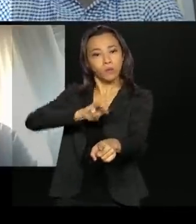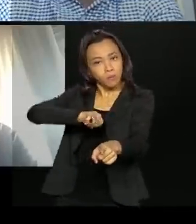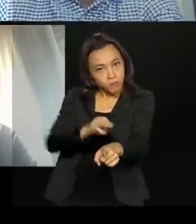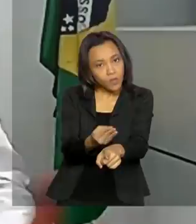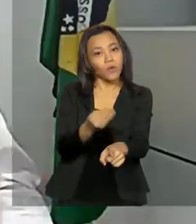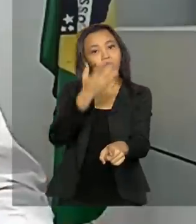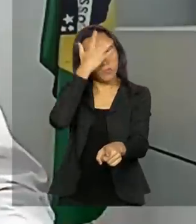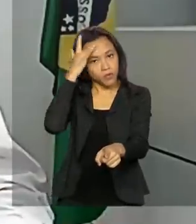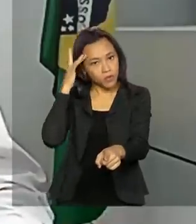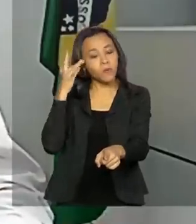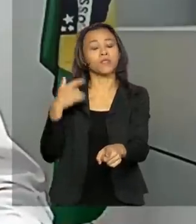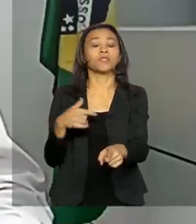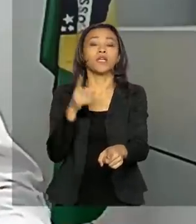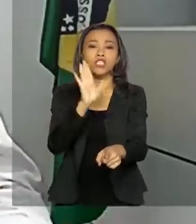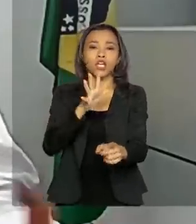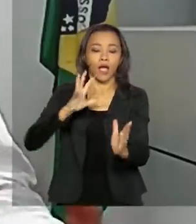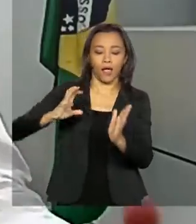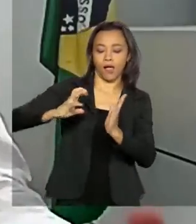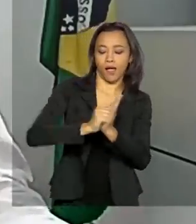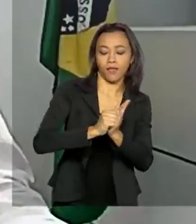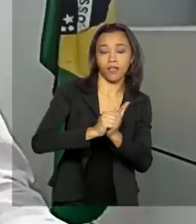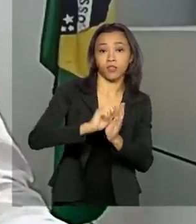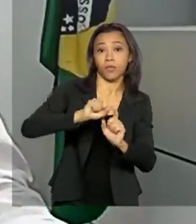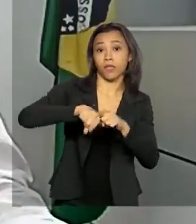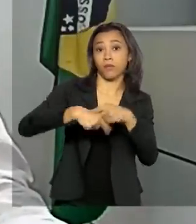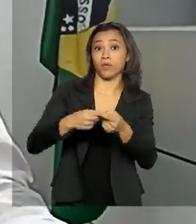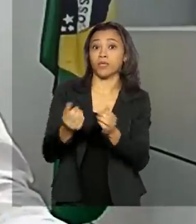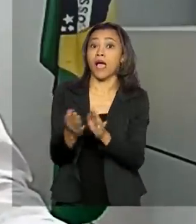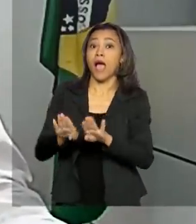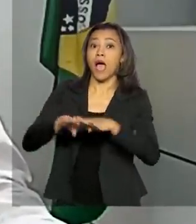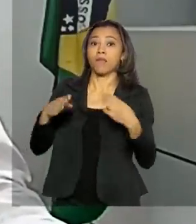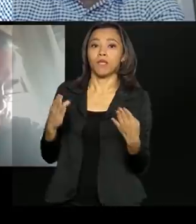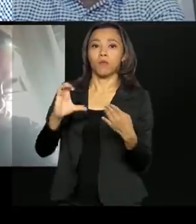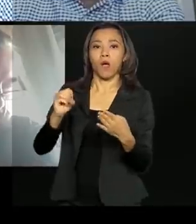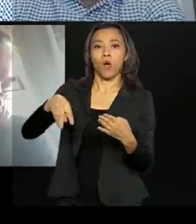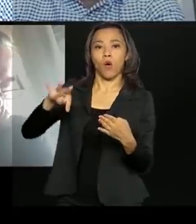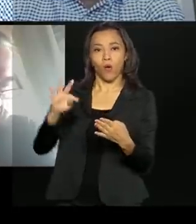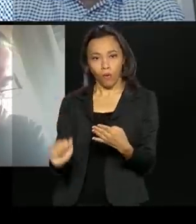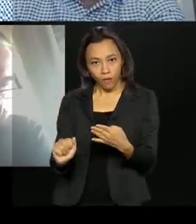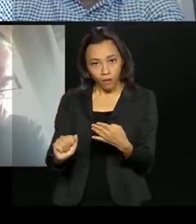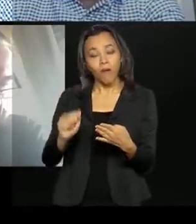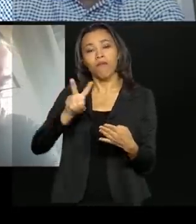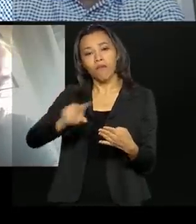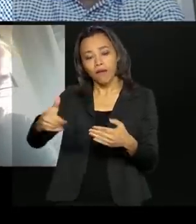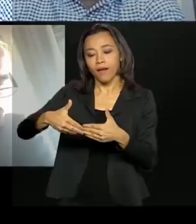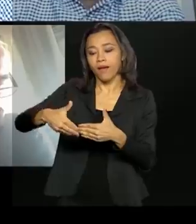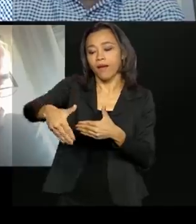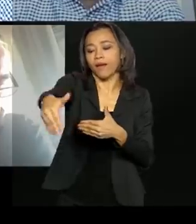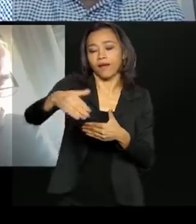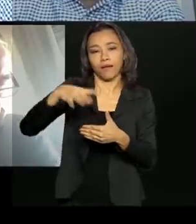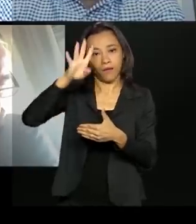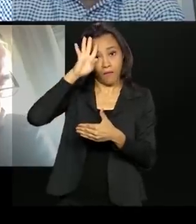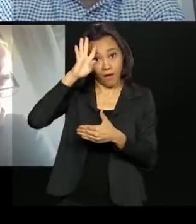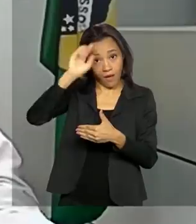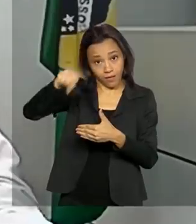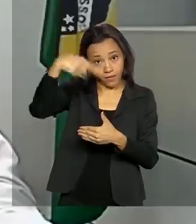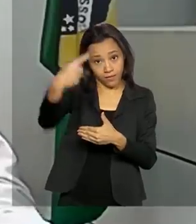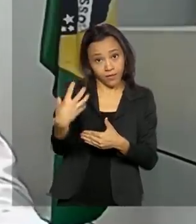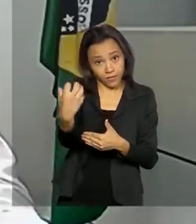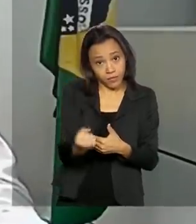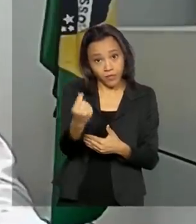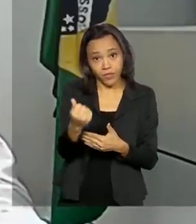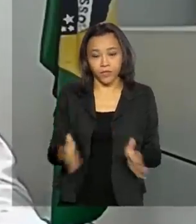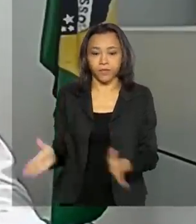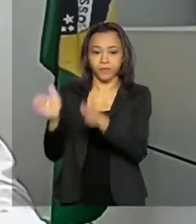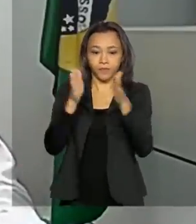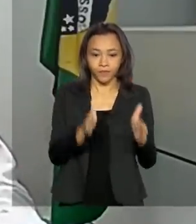que fizeram o cadastro para abrir automaticamente uma poupança digital vão receber a partir da quarta-feira que vem. Vai ser